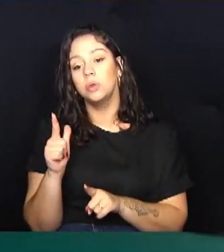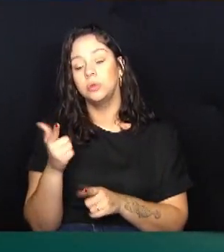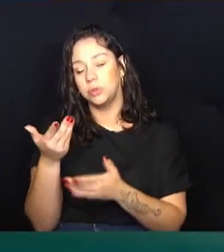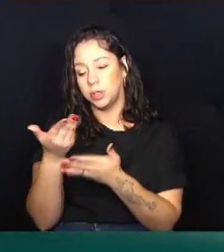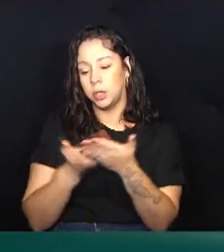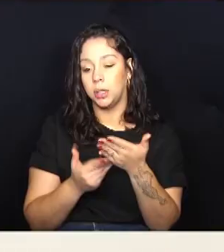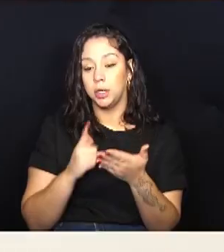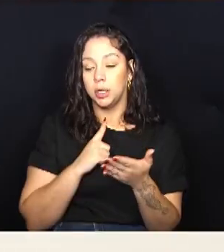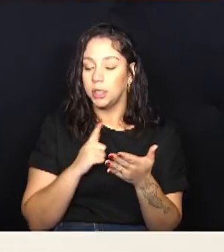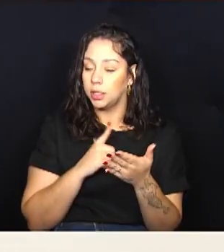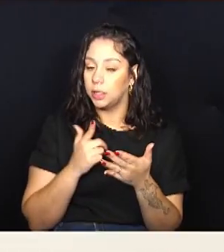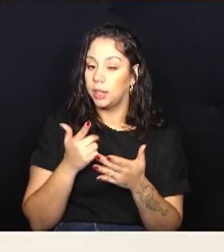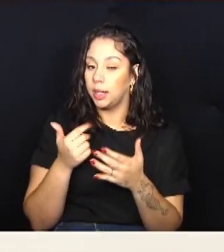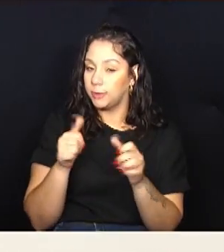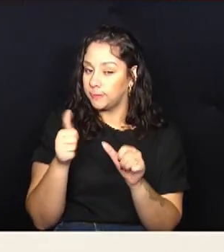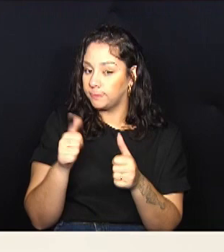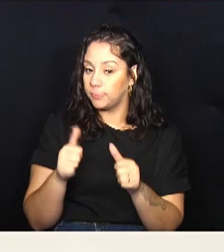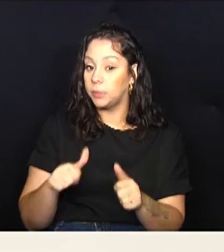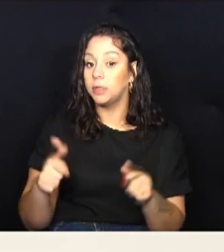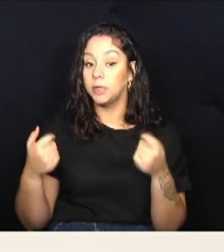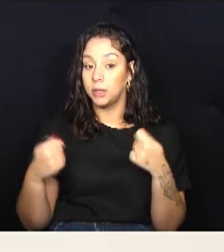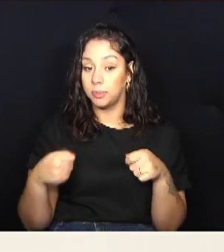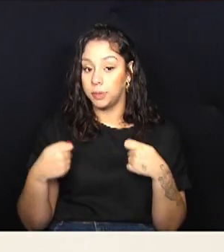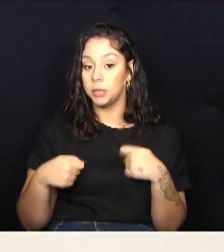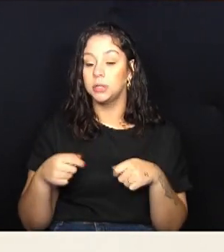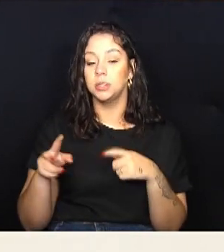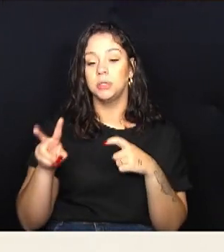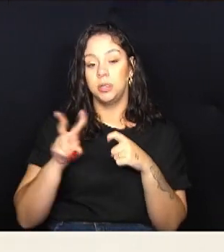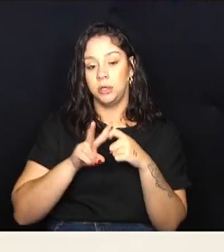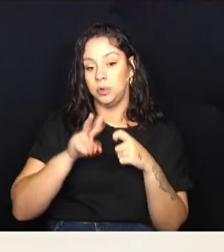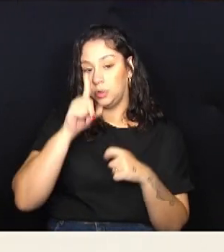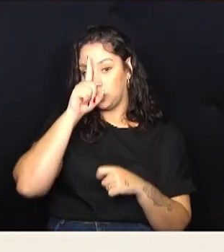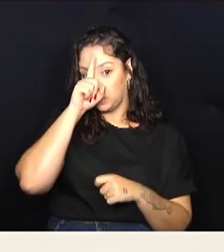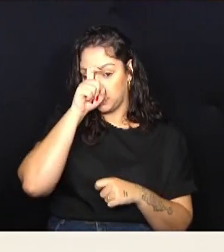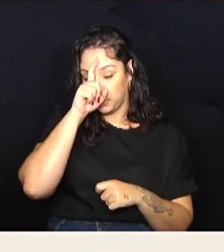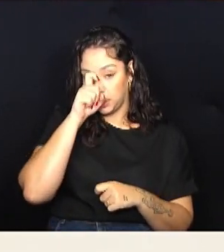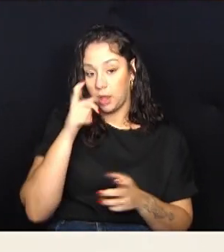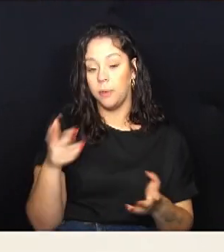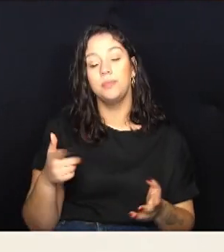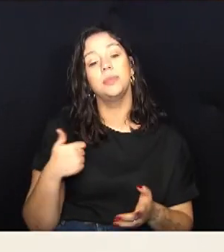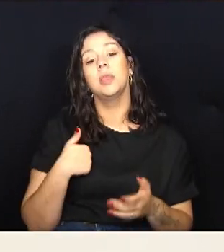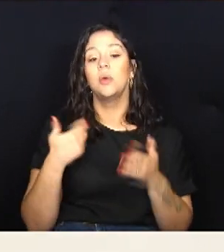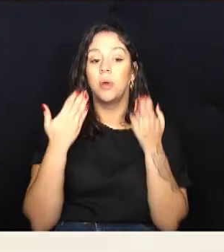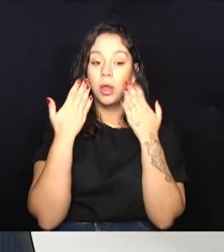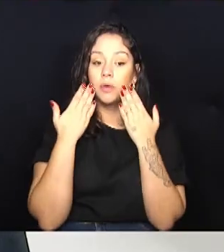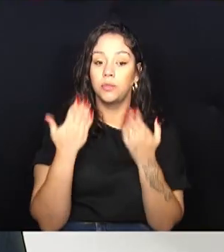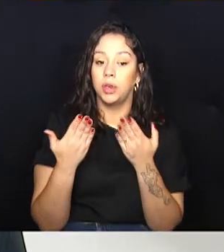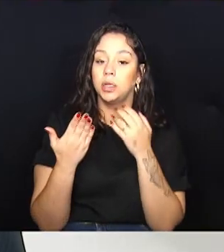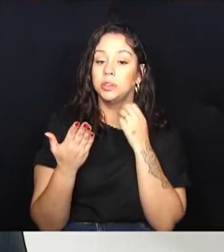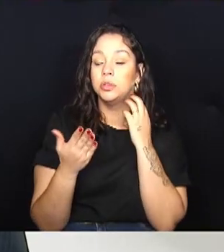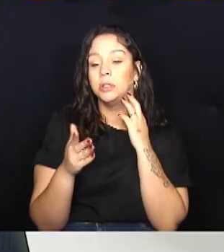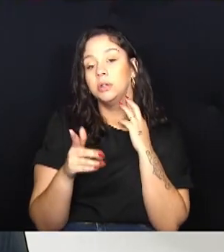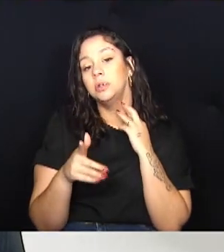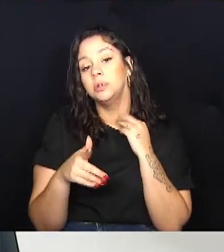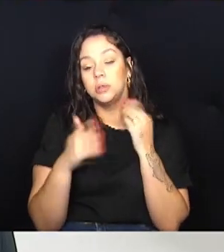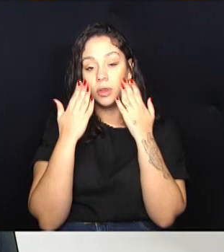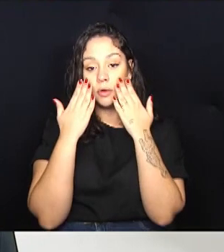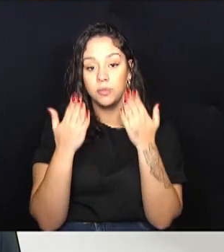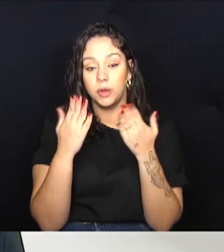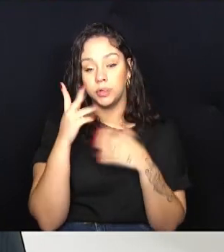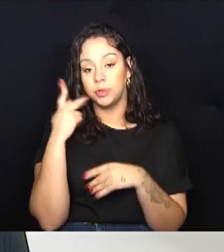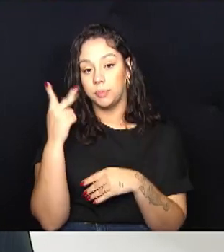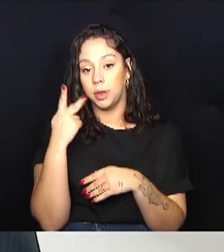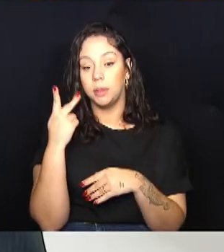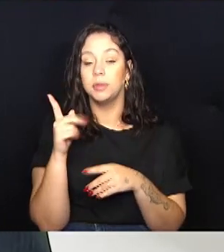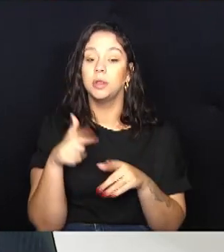sofisticados e é necessário fazer no hospital veterinário. Então, estou à frente dessa frente parlamentar que